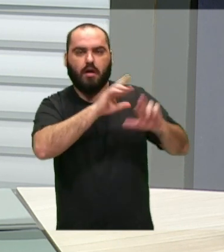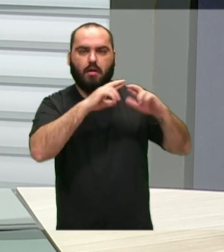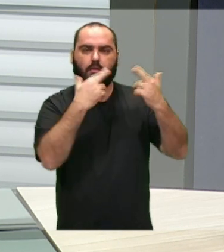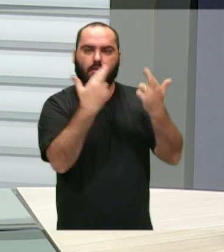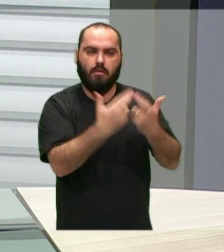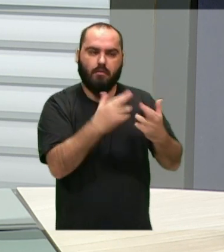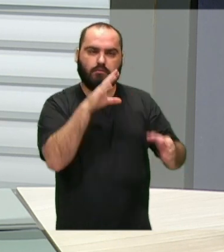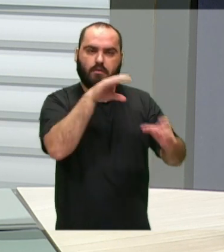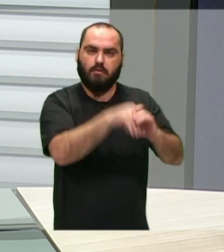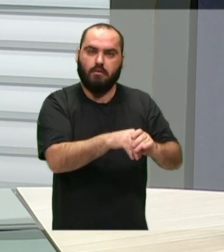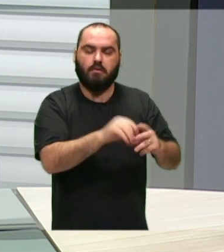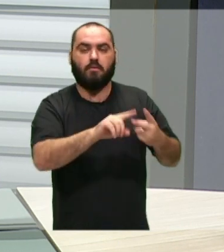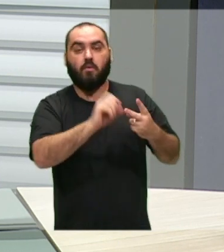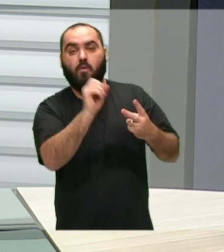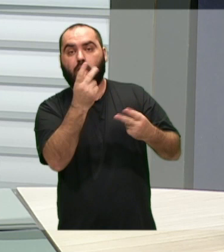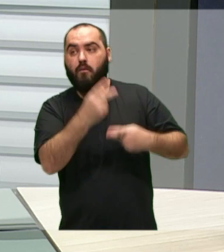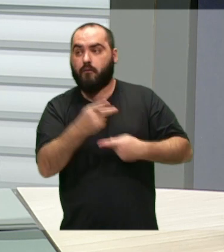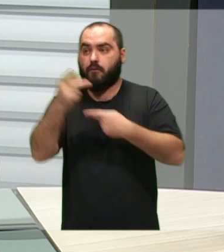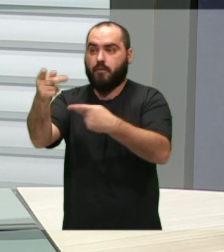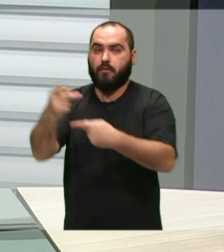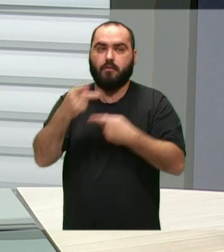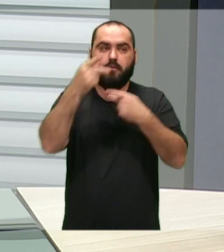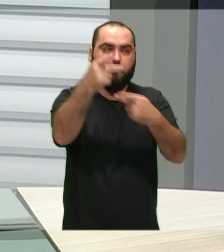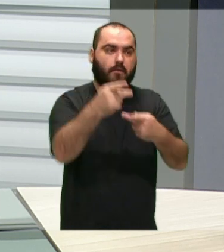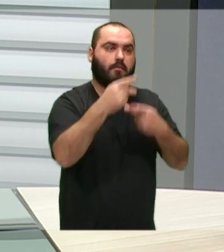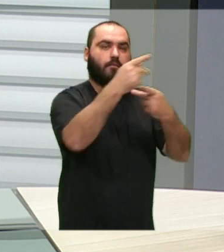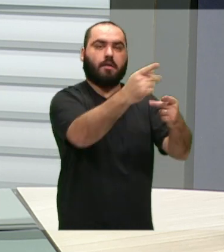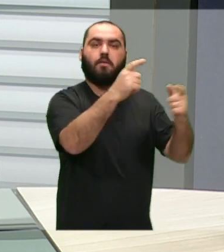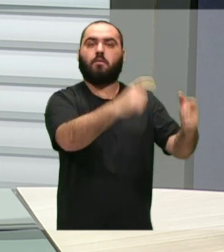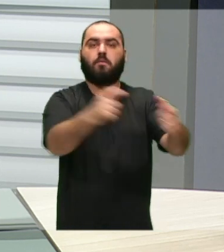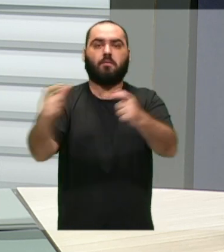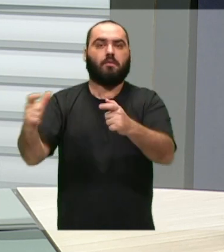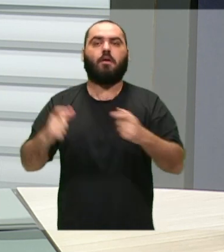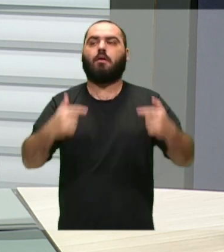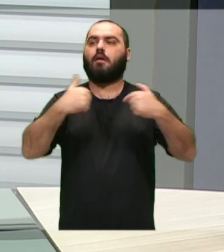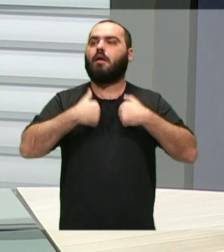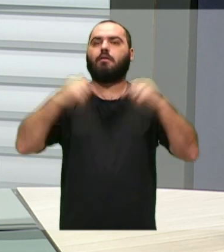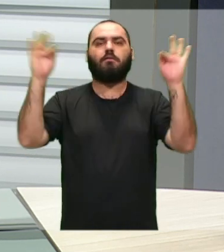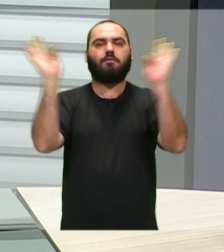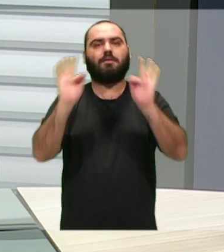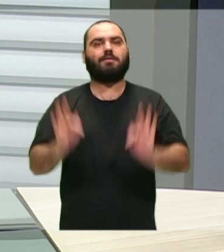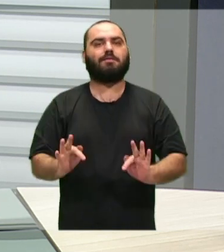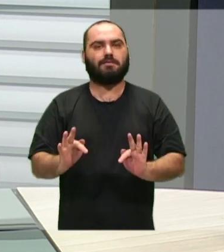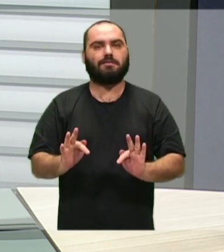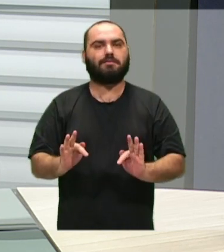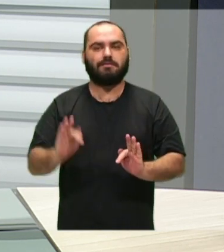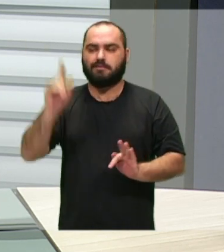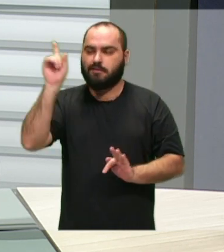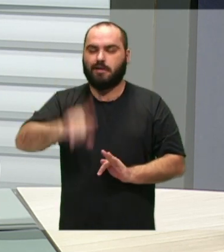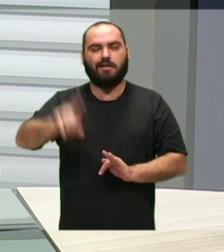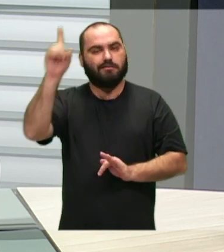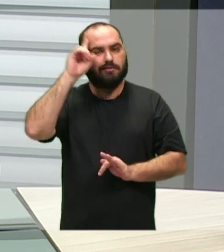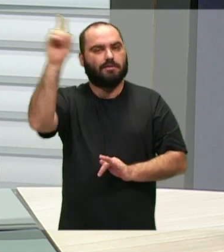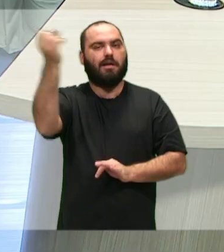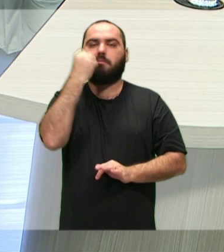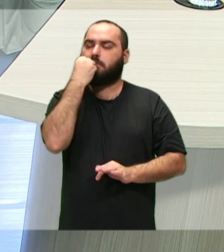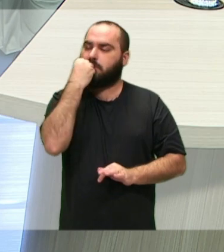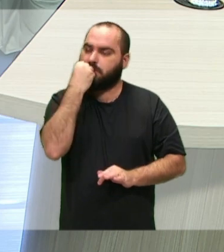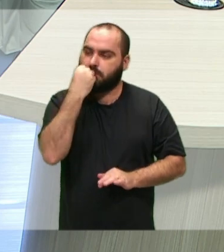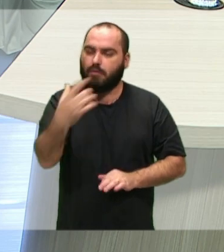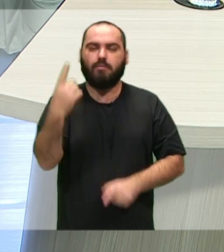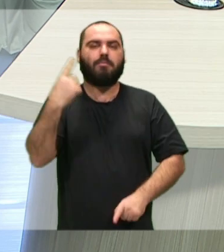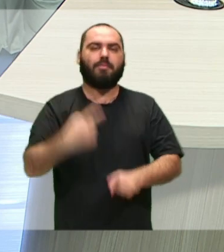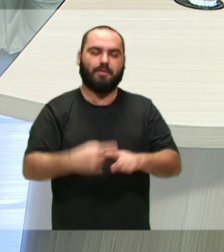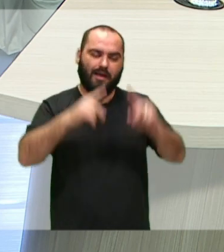no plenário, ou a visita deles em outros órgãos, eu fico muito feliz. E é aqueles dias que vale a pena dizer, a luta vale a pena, o